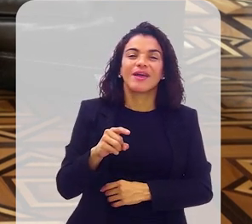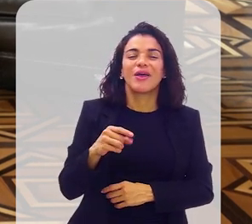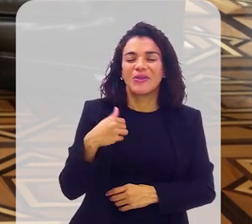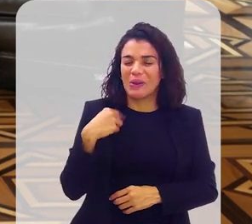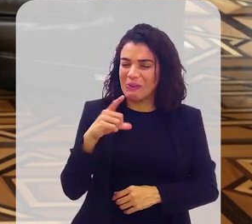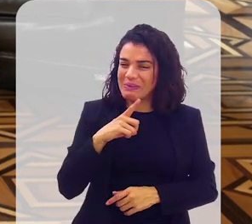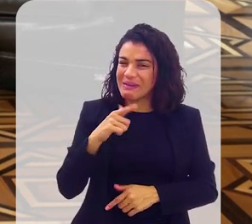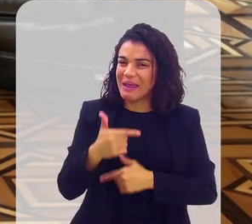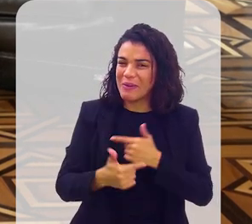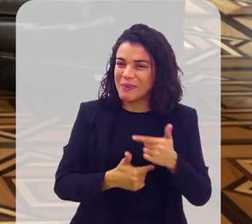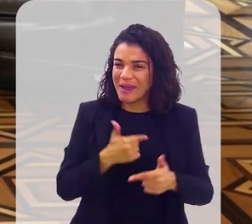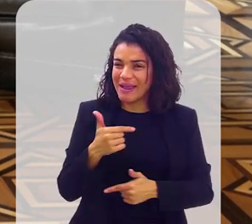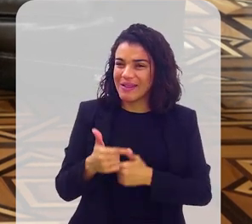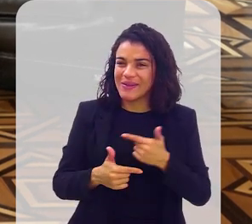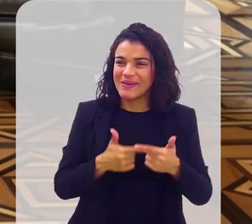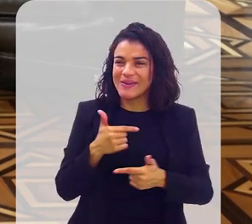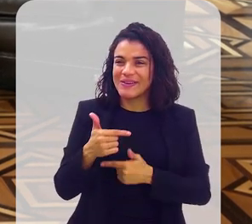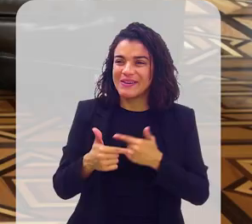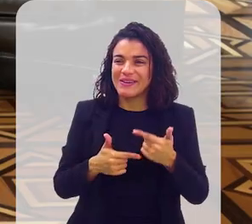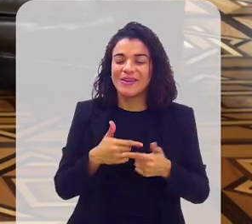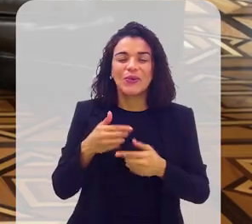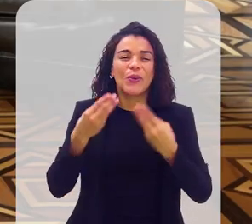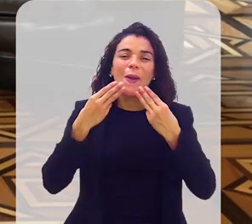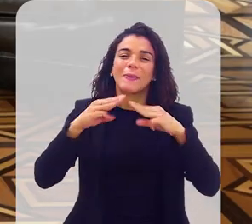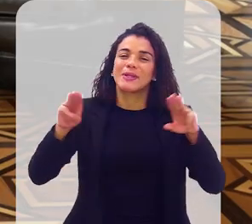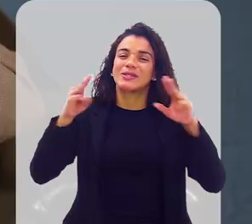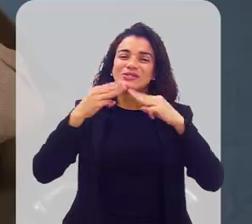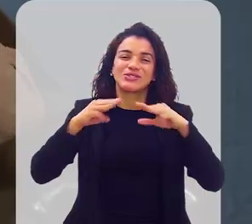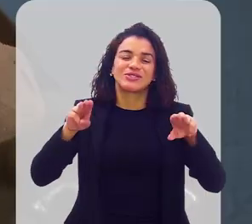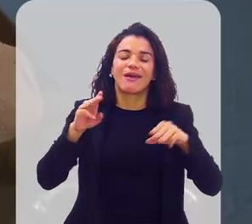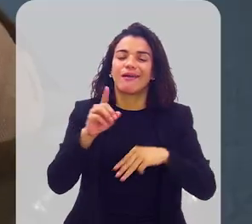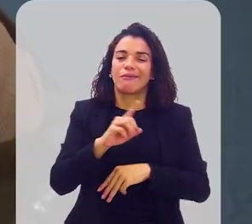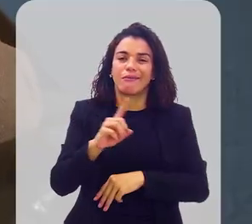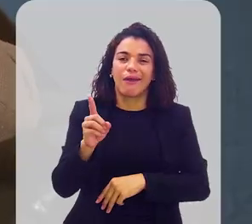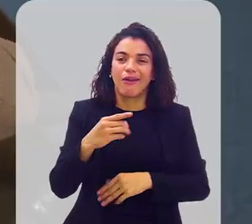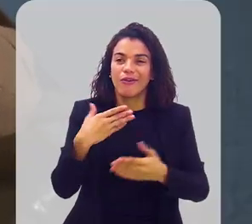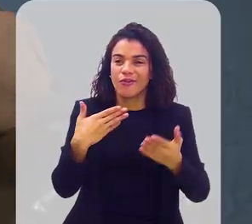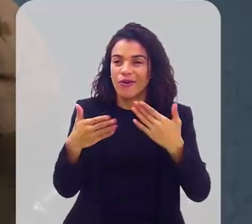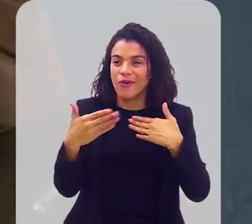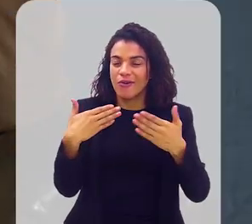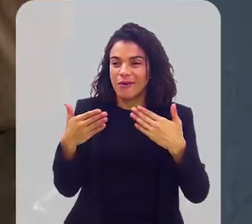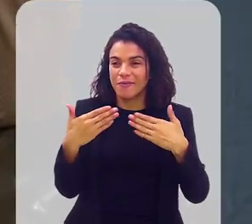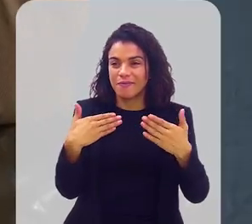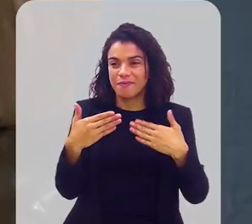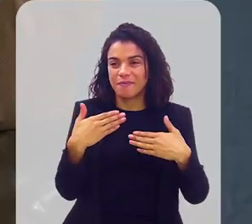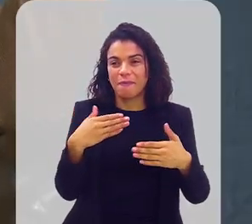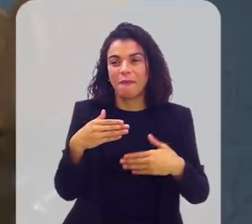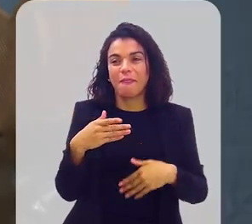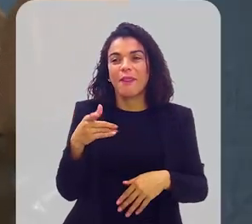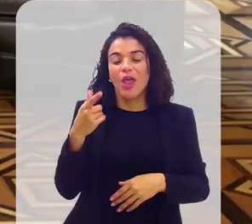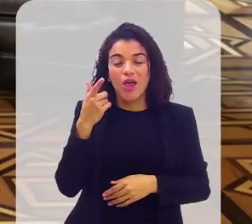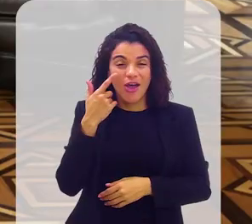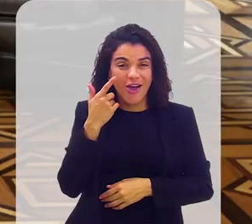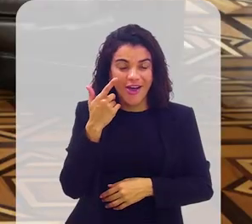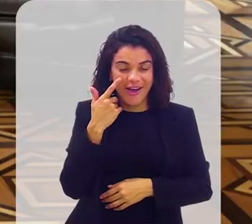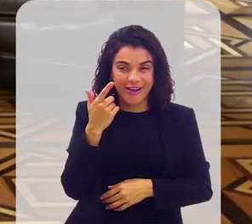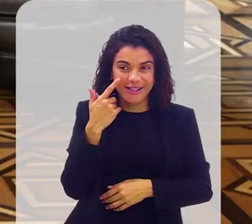trabalho com eles. Isso não é ministério, Joel. Deixa eu falar com o beterraba aqui. Beterraba, filho.